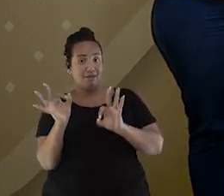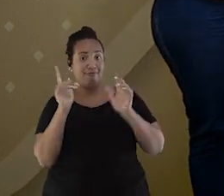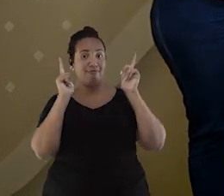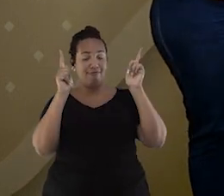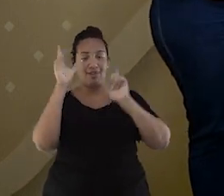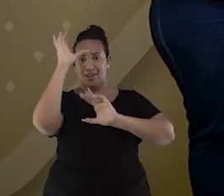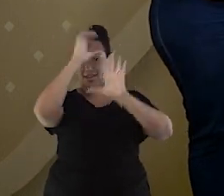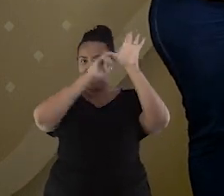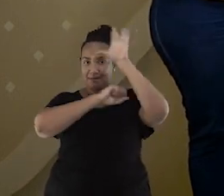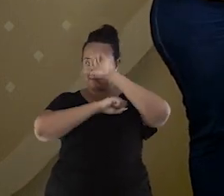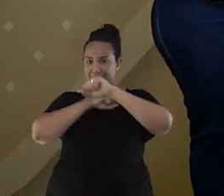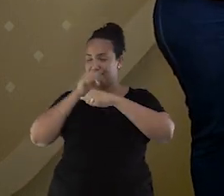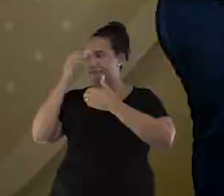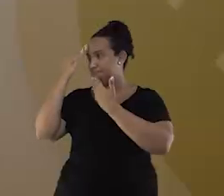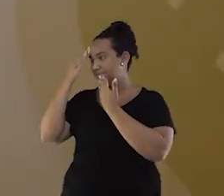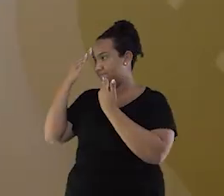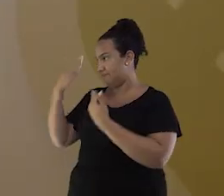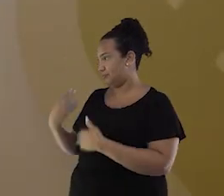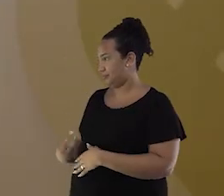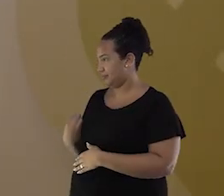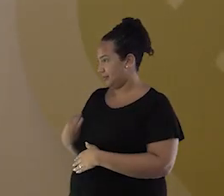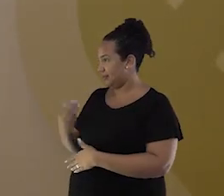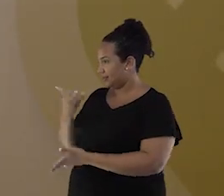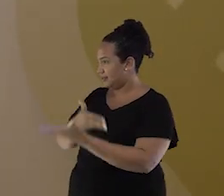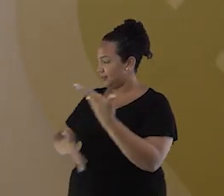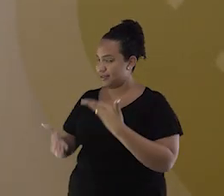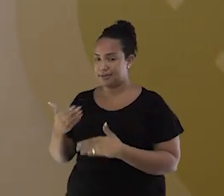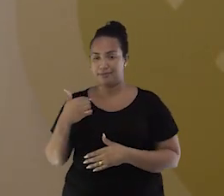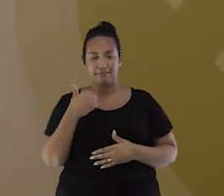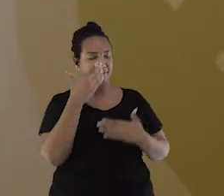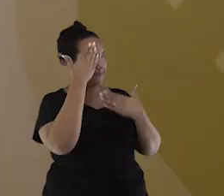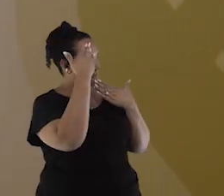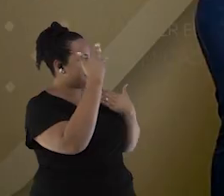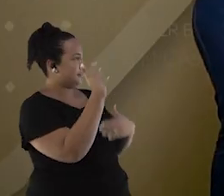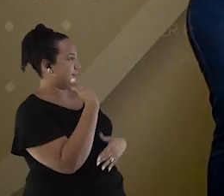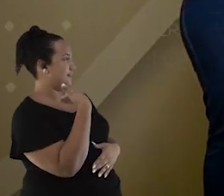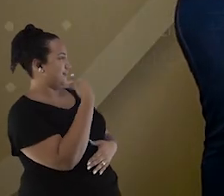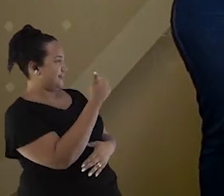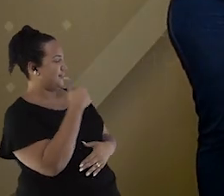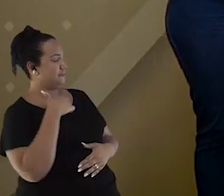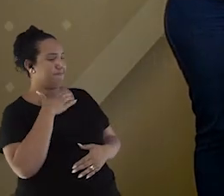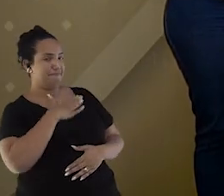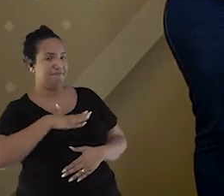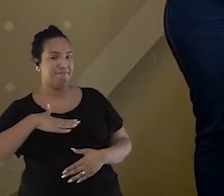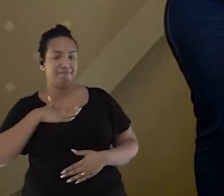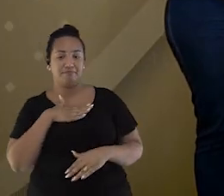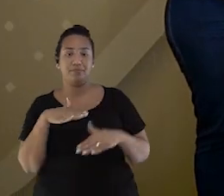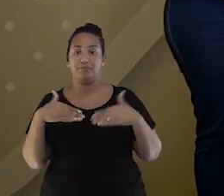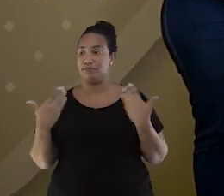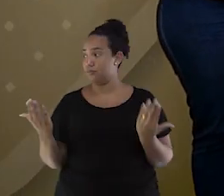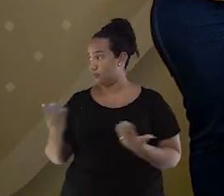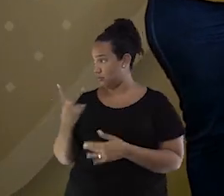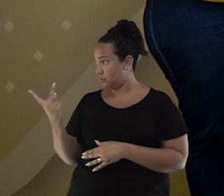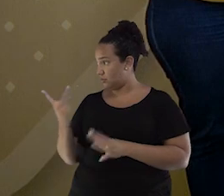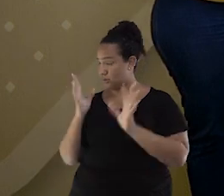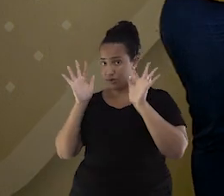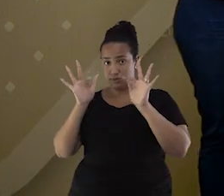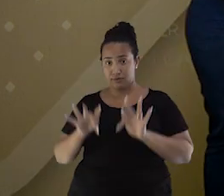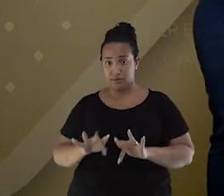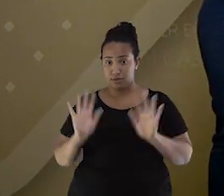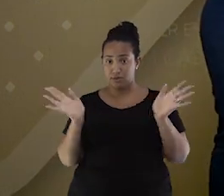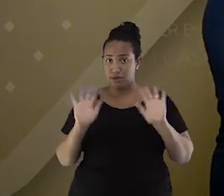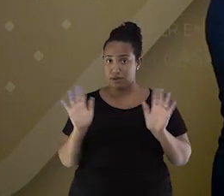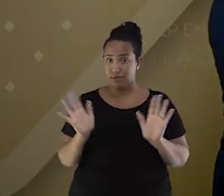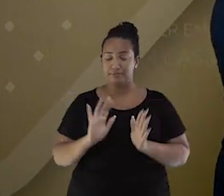Bia, muito obrigada pela sua participação. Obrigada por ter me chamado, foi muito divertido. Que bom. Vamos nos despedir juntas do pessoal? Vamos.